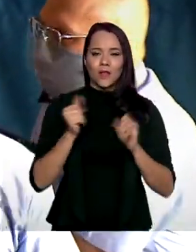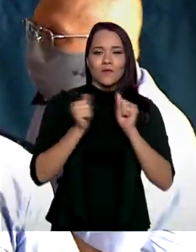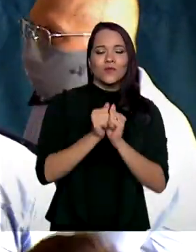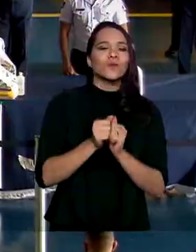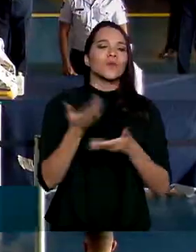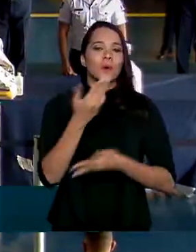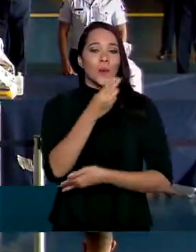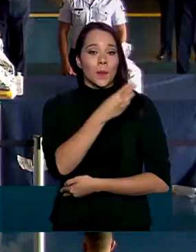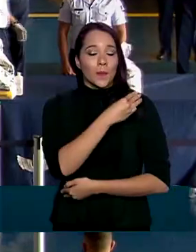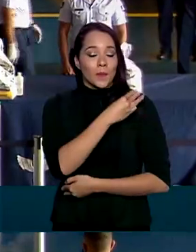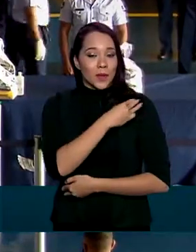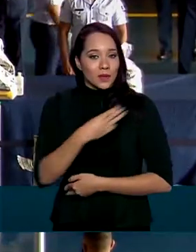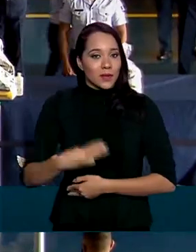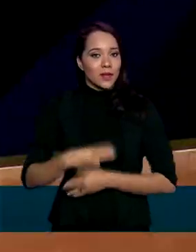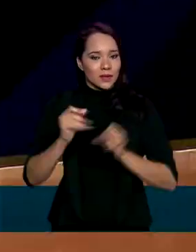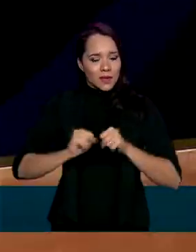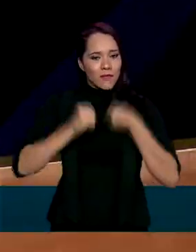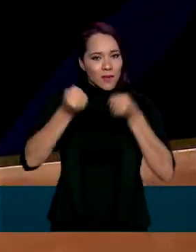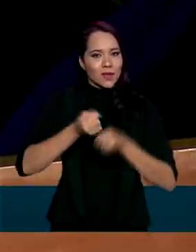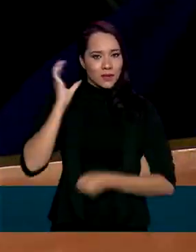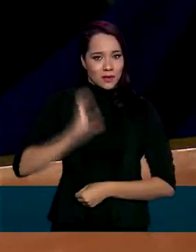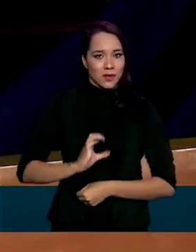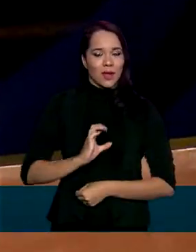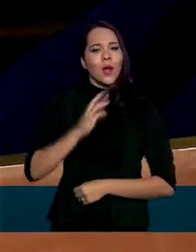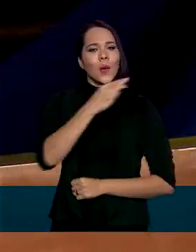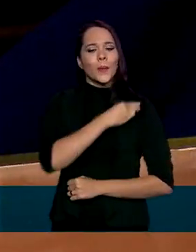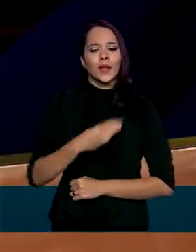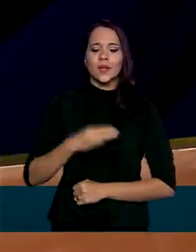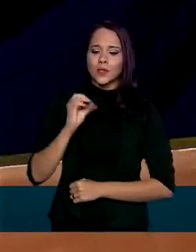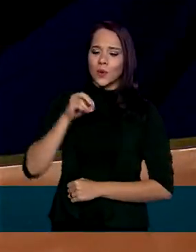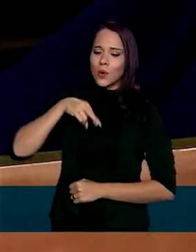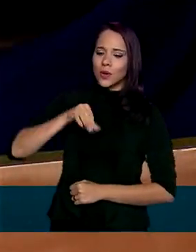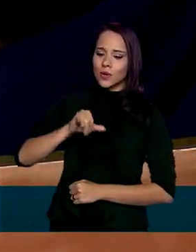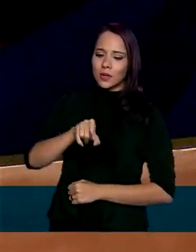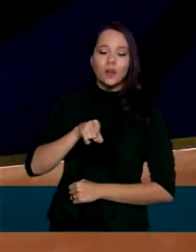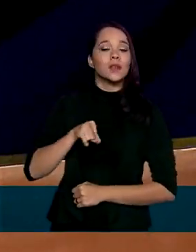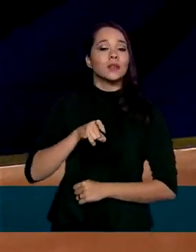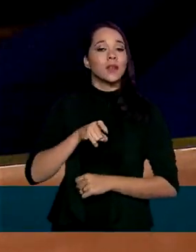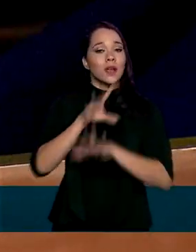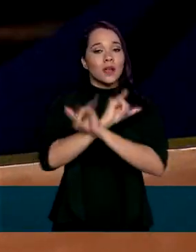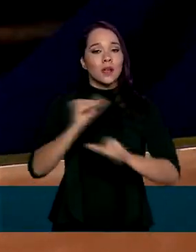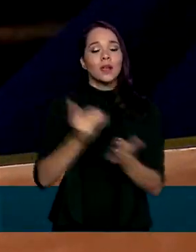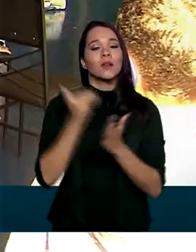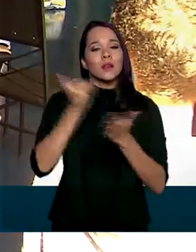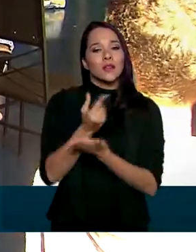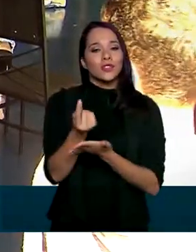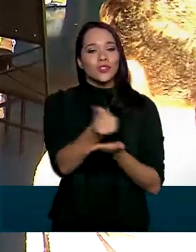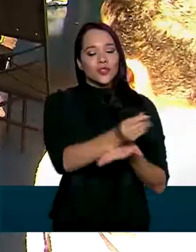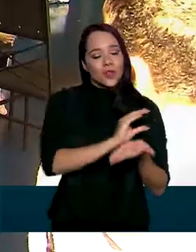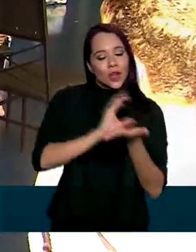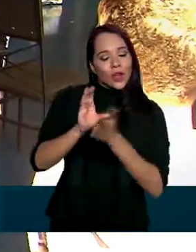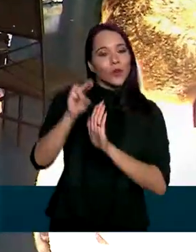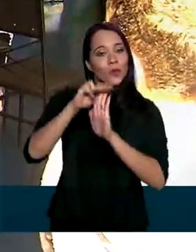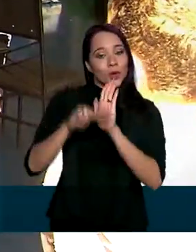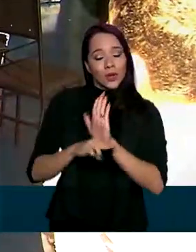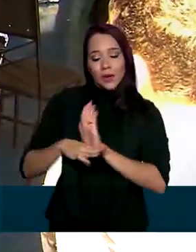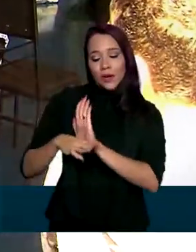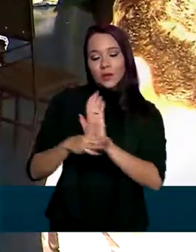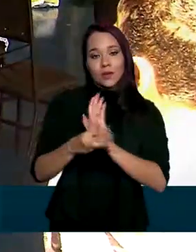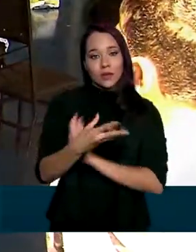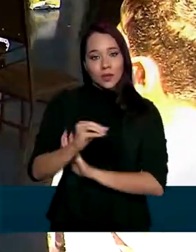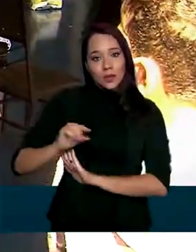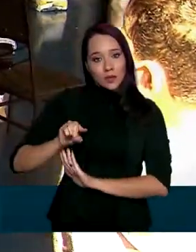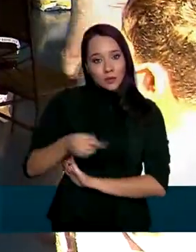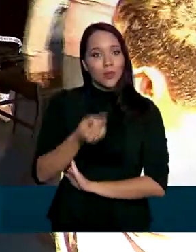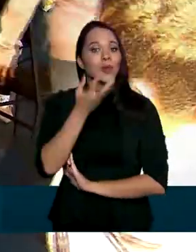Cidadania. Durante o evento, o ministro Onyx Lorenzoni anunciou mais dinheiro para o programa que beneficia 30 mil crianças